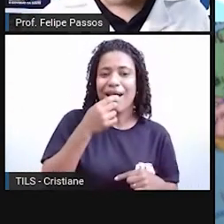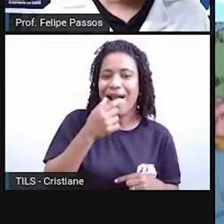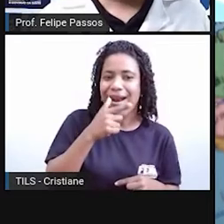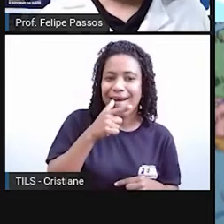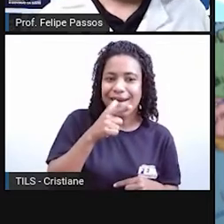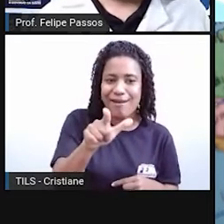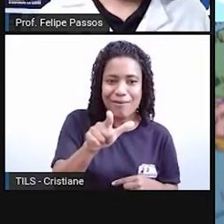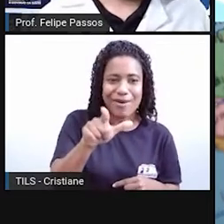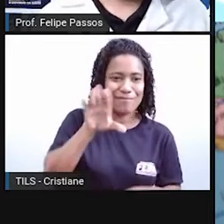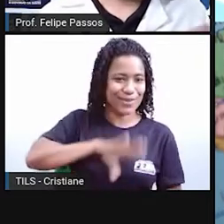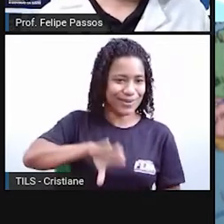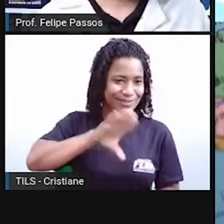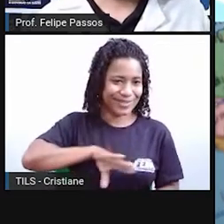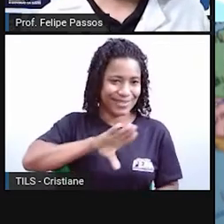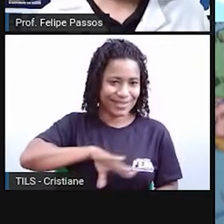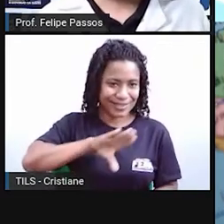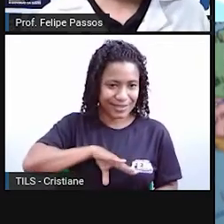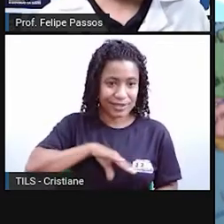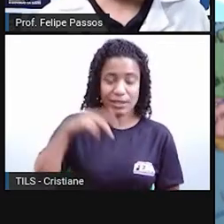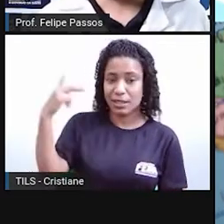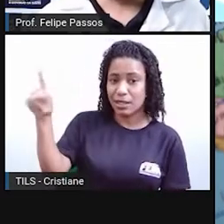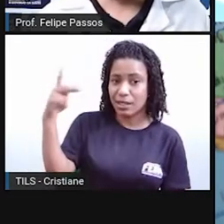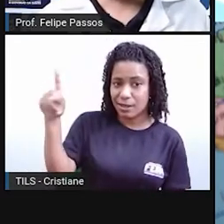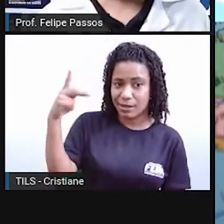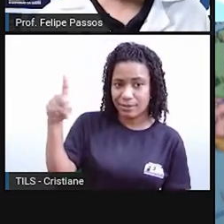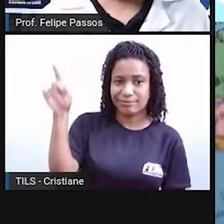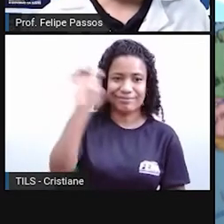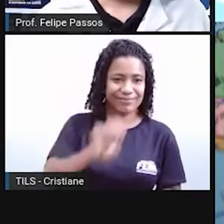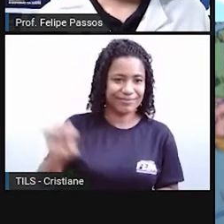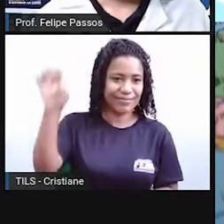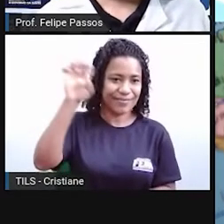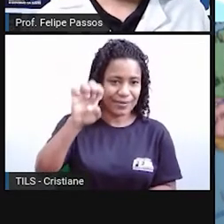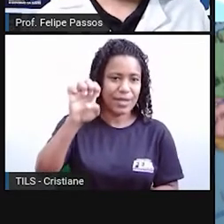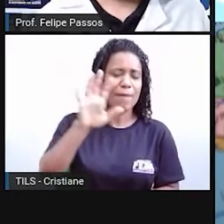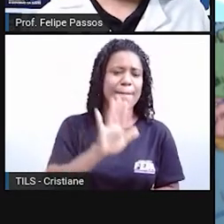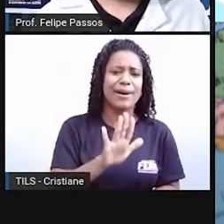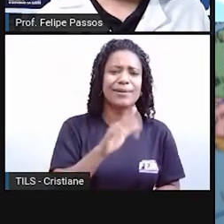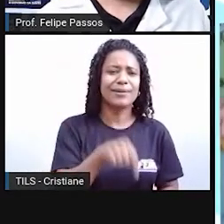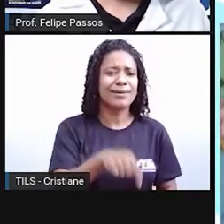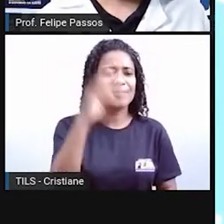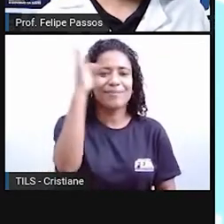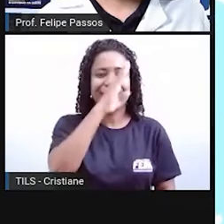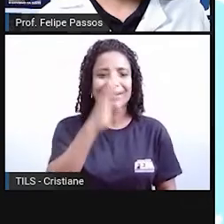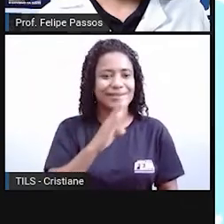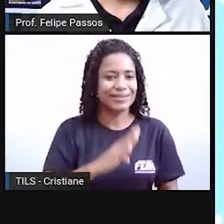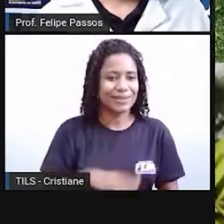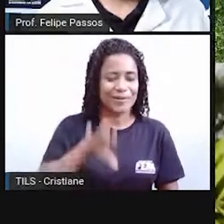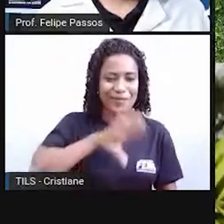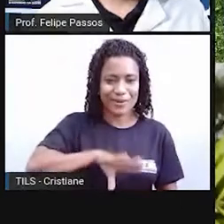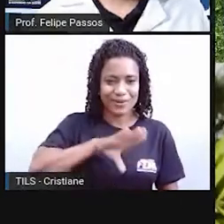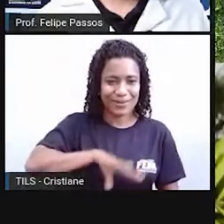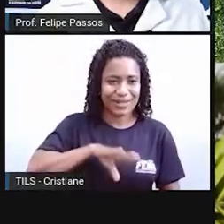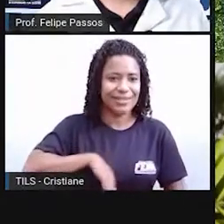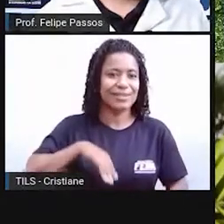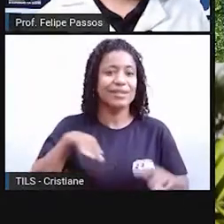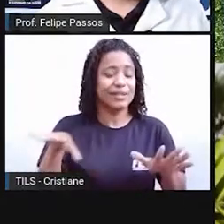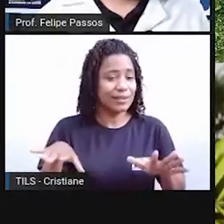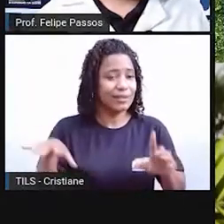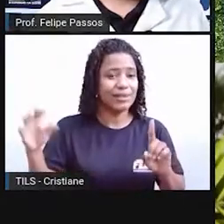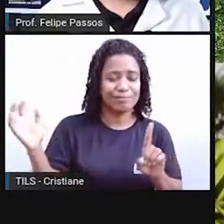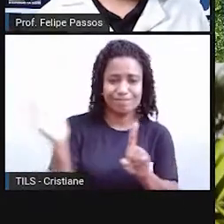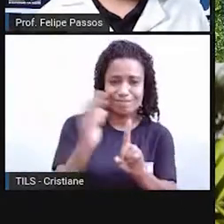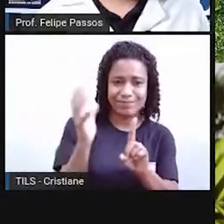Mas o português aqui na nossa região, no Brasil, ele foi ganhando influência de diversas outras